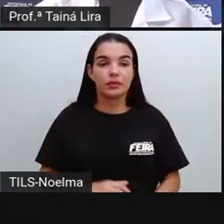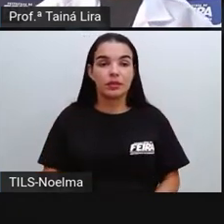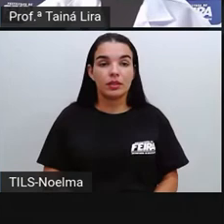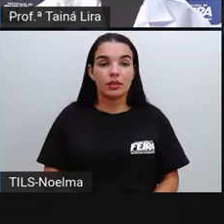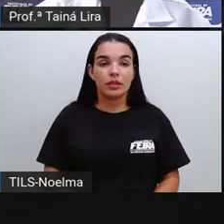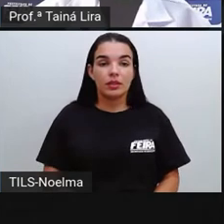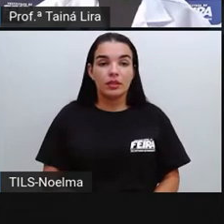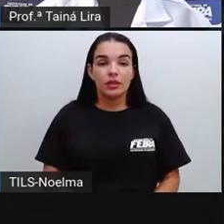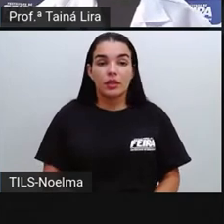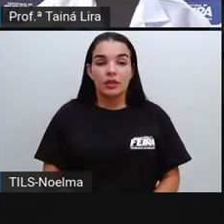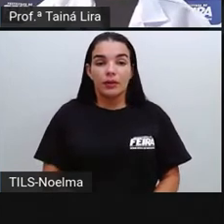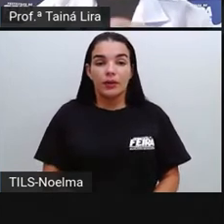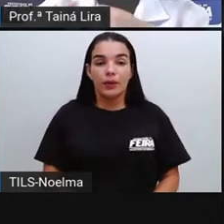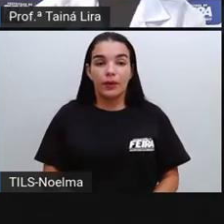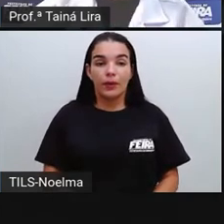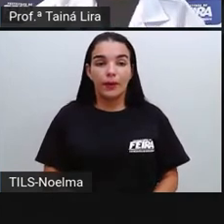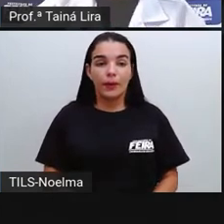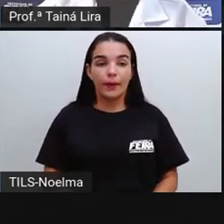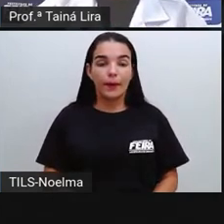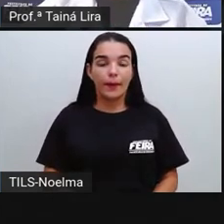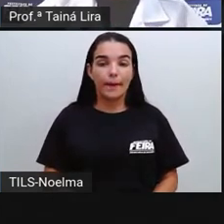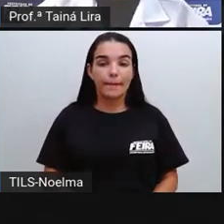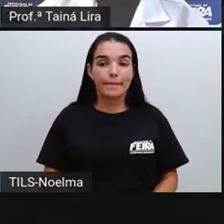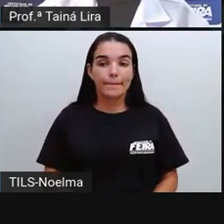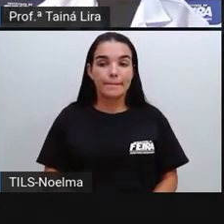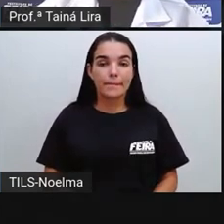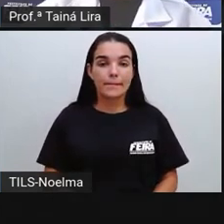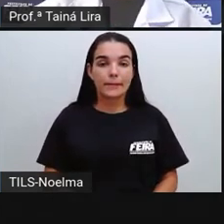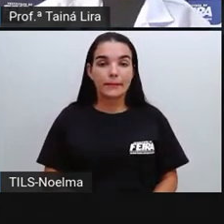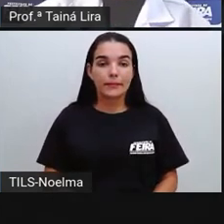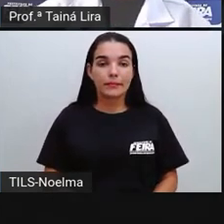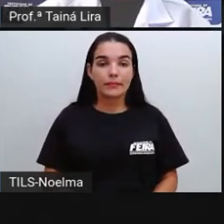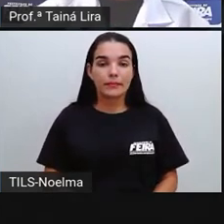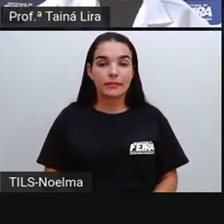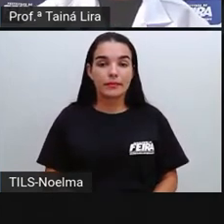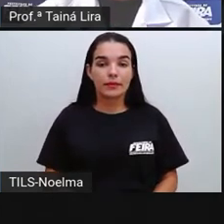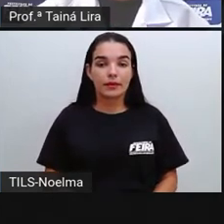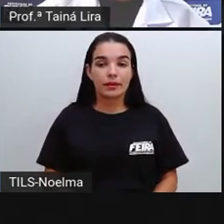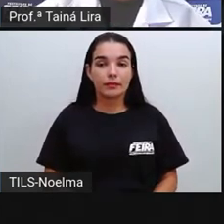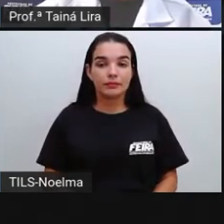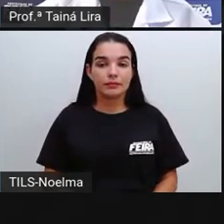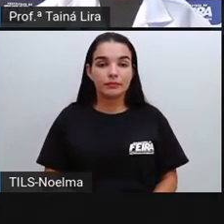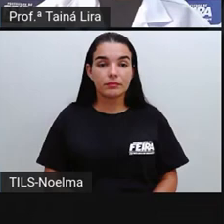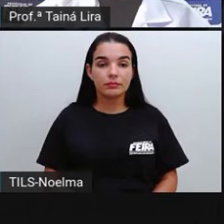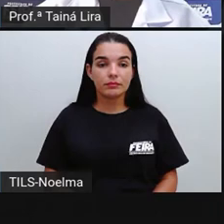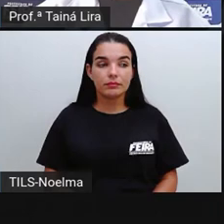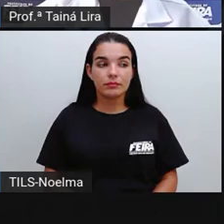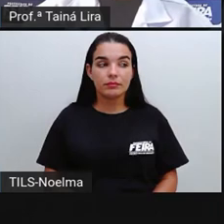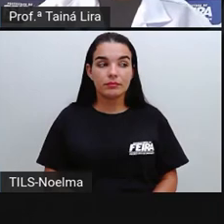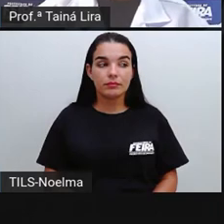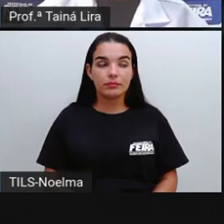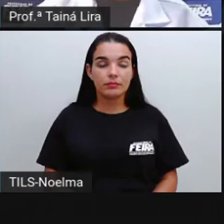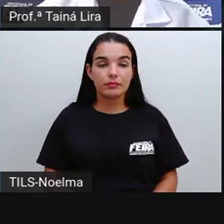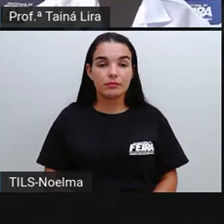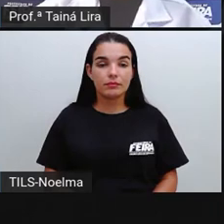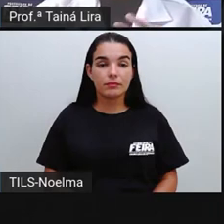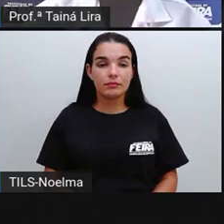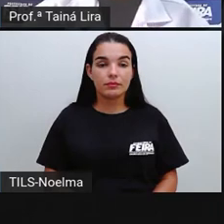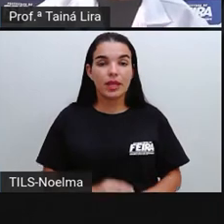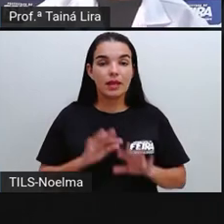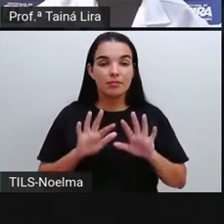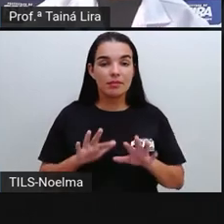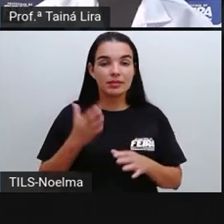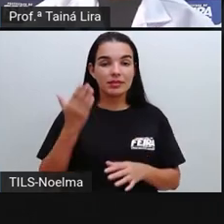você pode falar, mas a senhora falou lá na primeira parte que o colesterol, né, é o acúmulo de